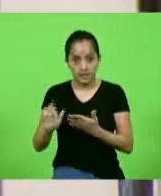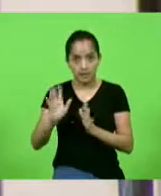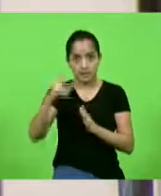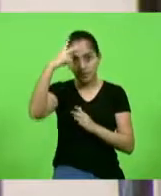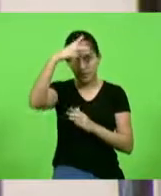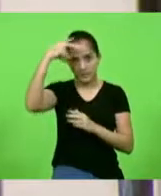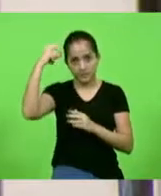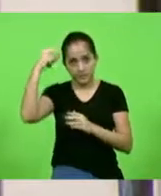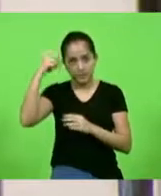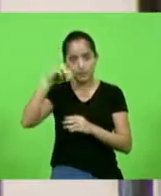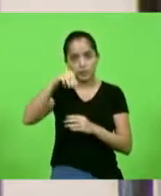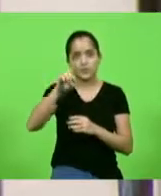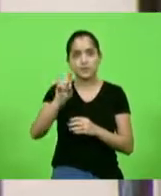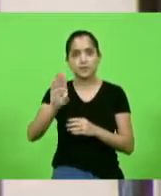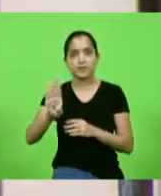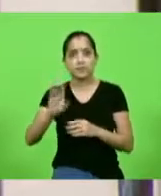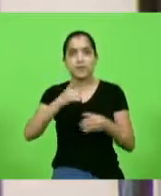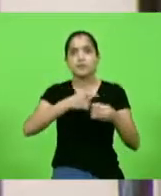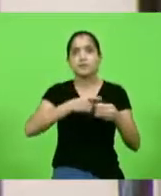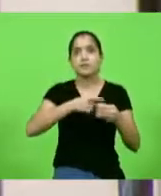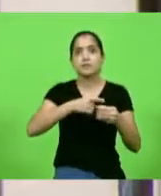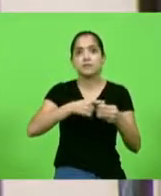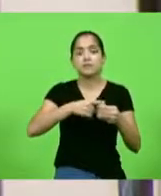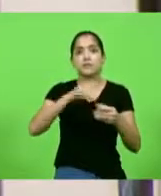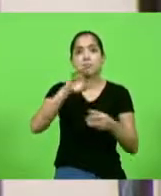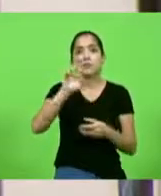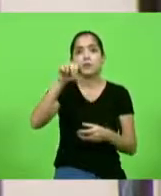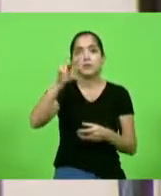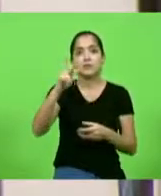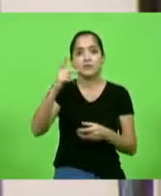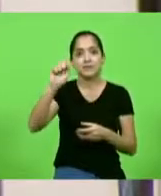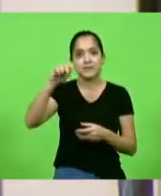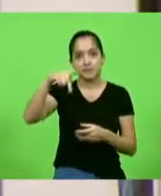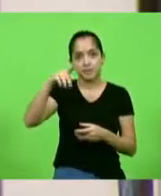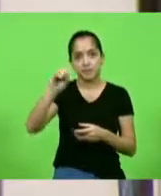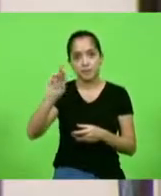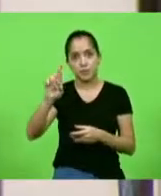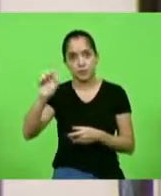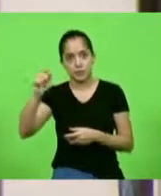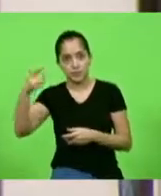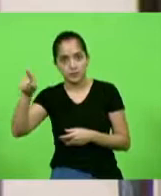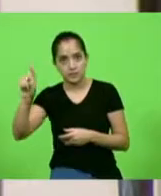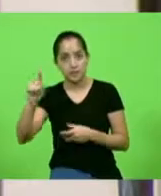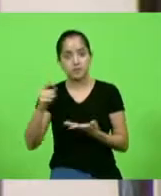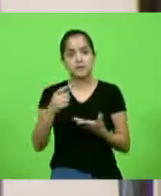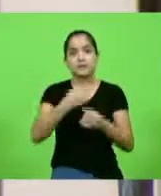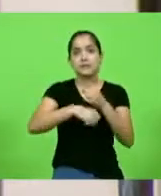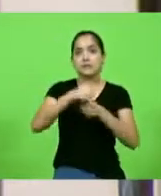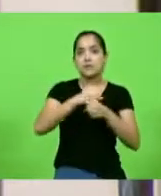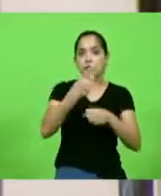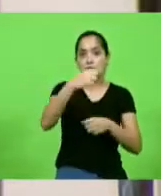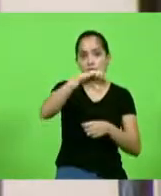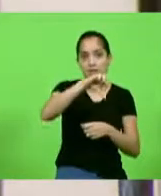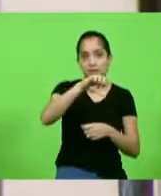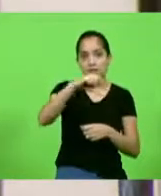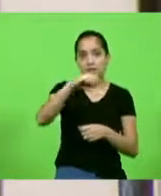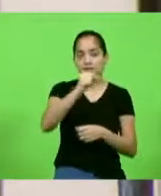pelo nosso MDB no município de Cunha Porã, na gestão 89-92.